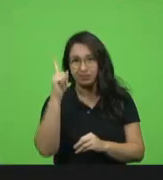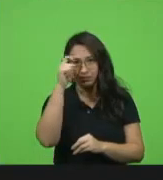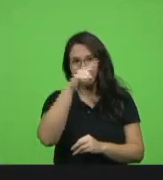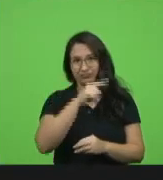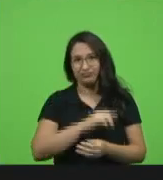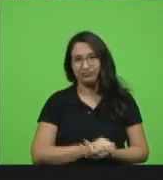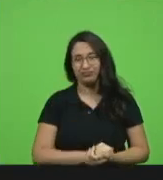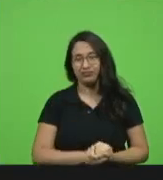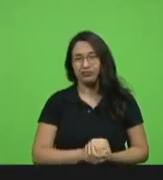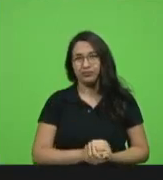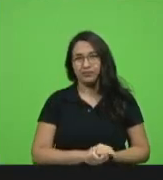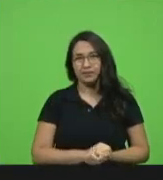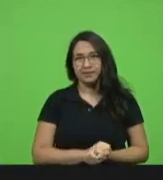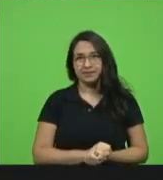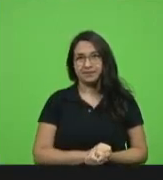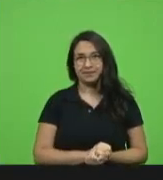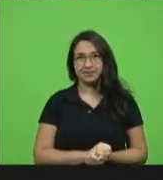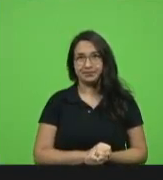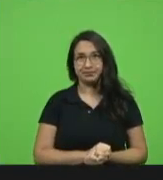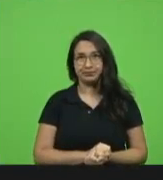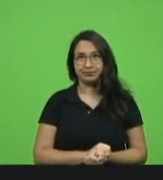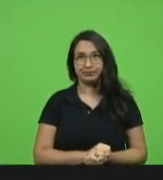segundos deputado para concluir